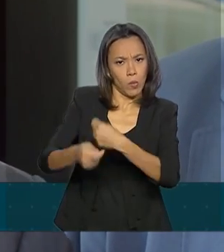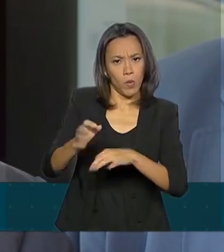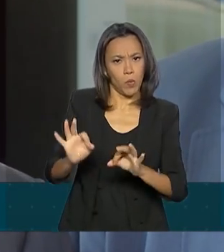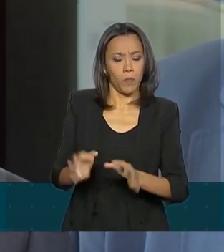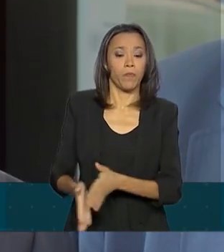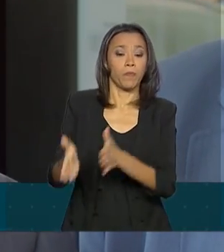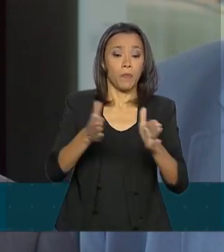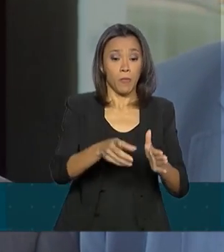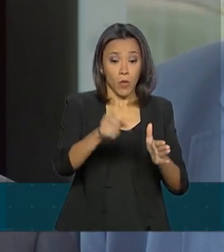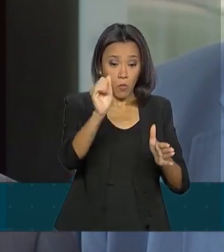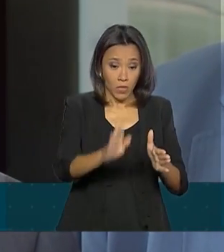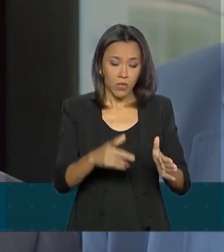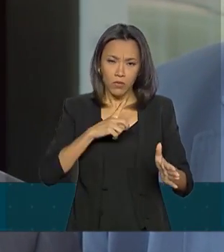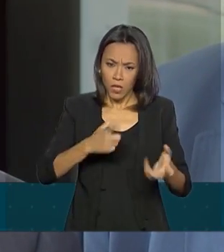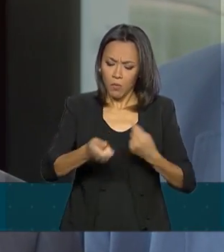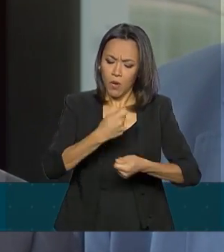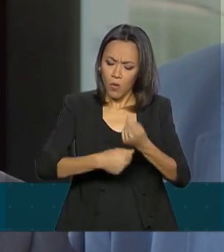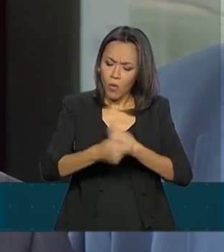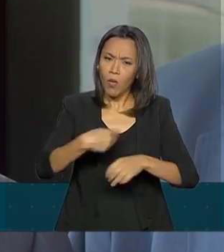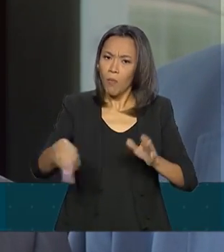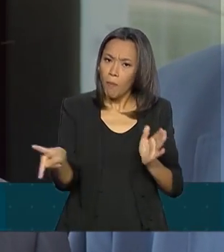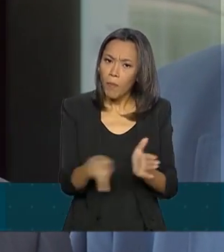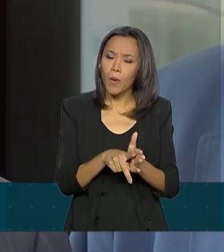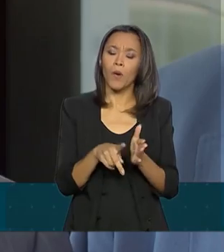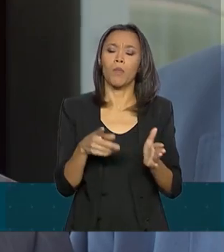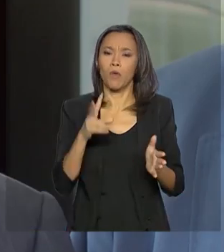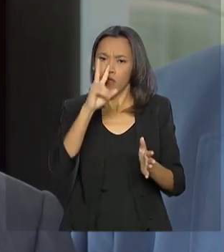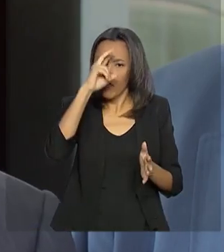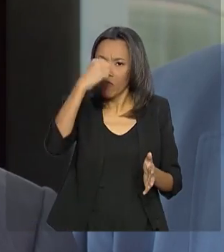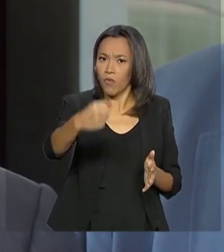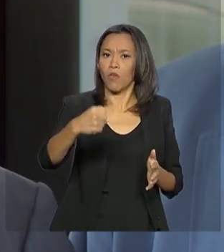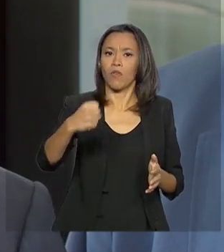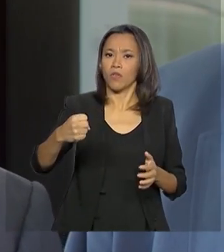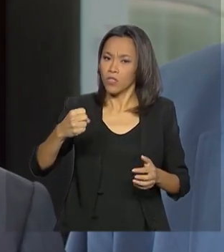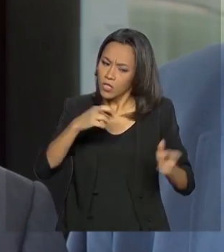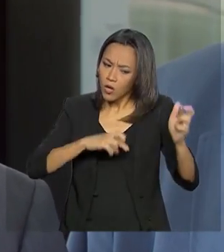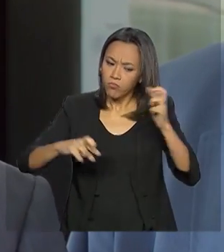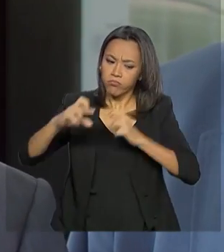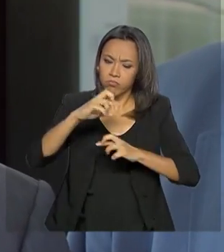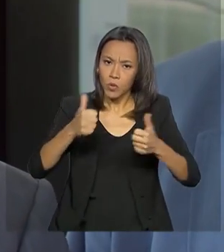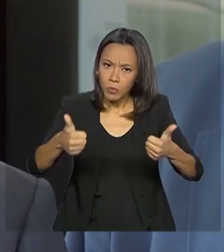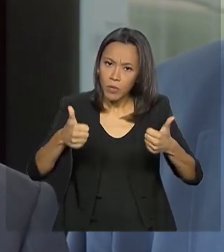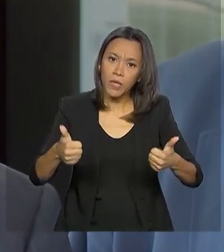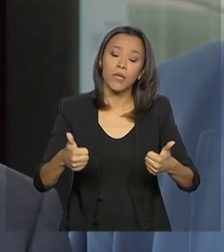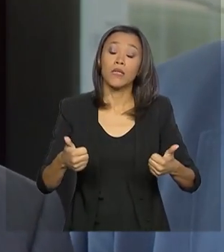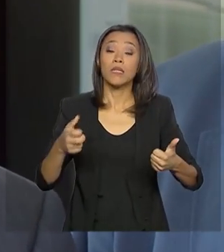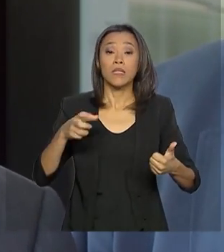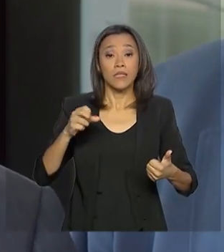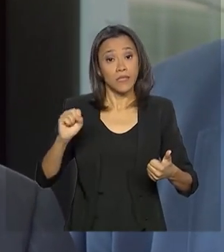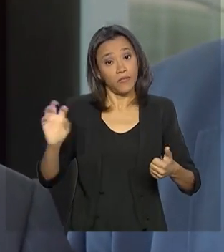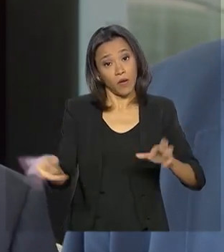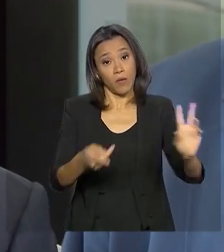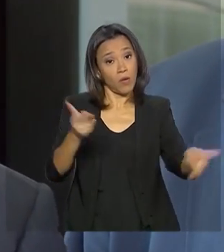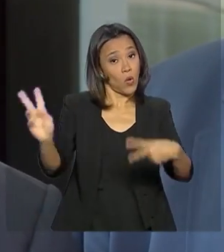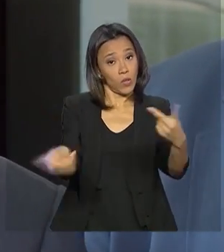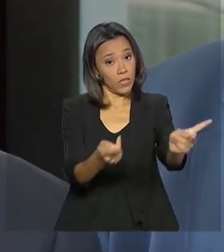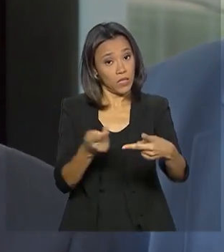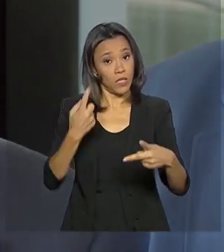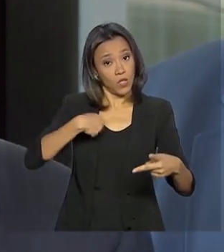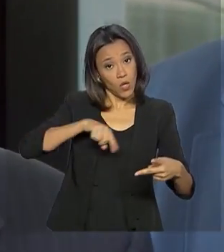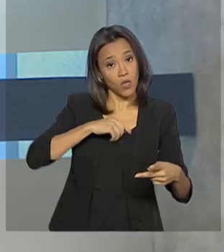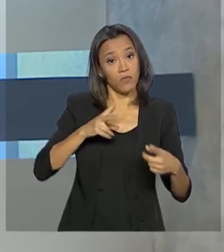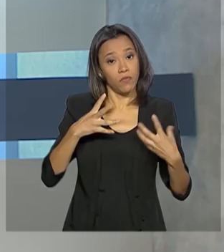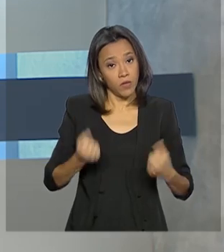financeiro é muito forte, muito bem monitorado e à medida que os impactos vão chegando, nós vamos